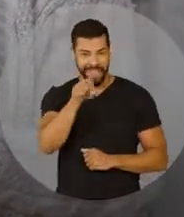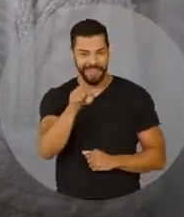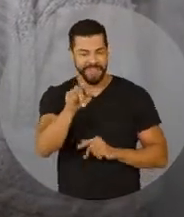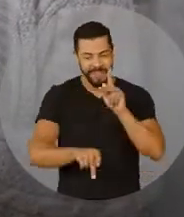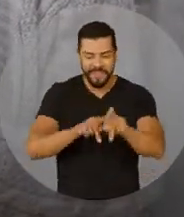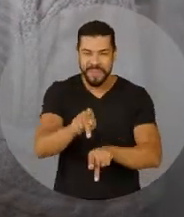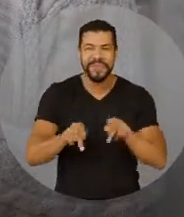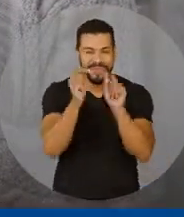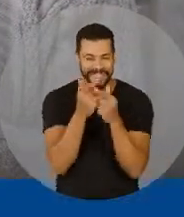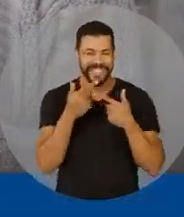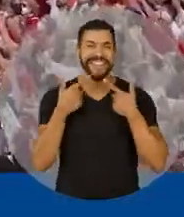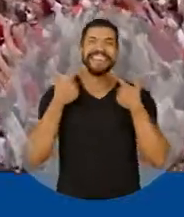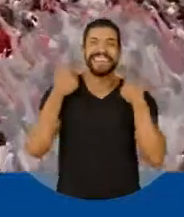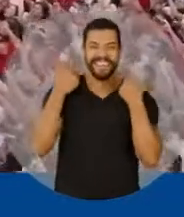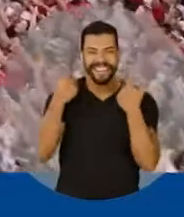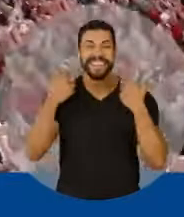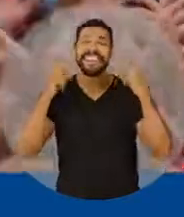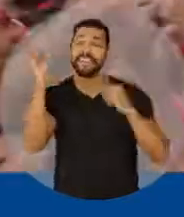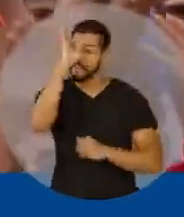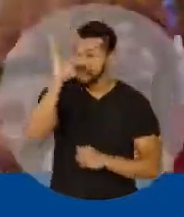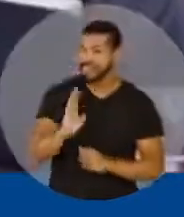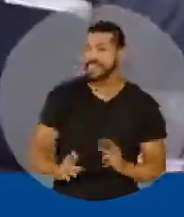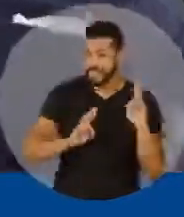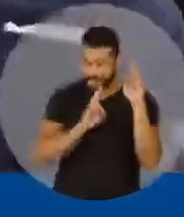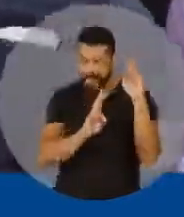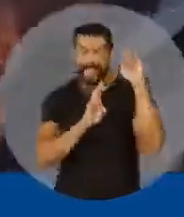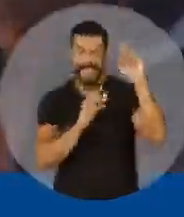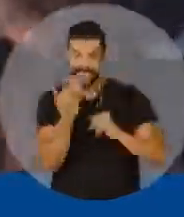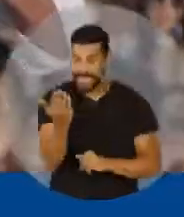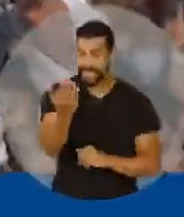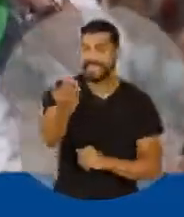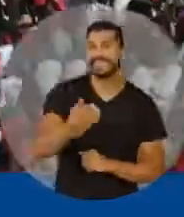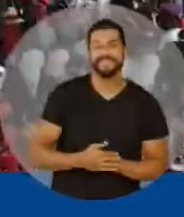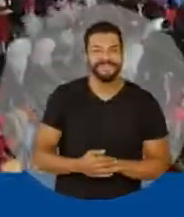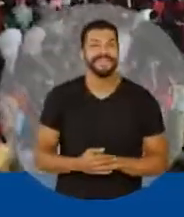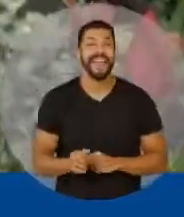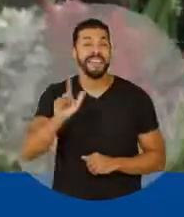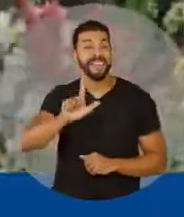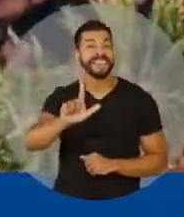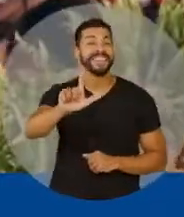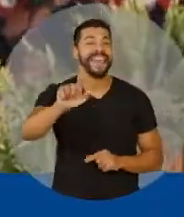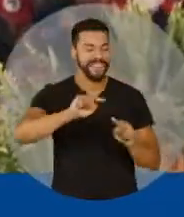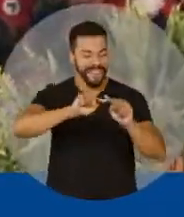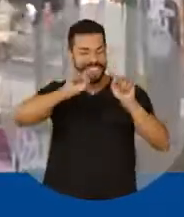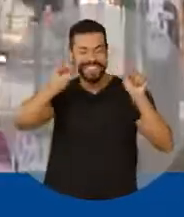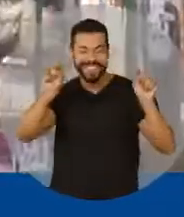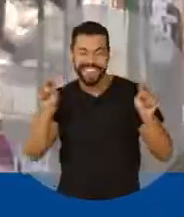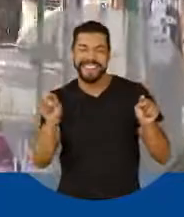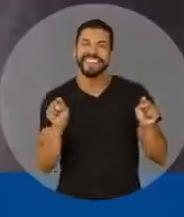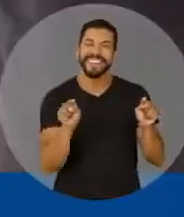Ele que faz esse Brasil sorrir. O Brasil da esperança é você. Bora Brasil! E faz o L,